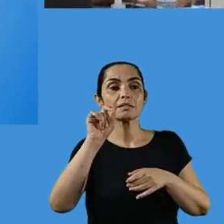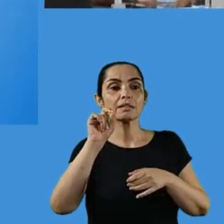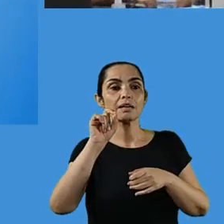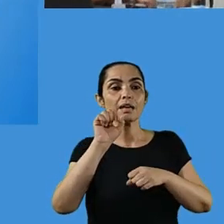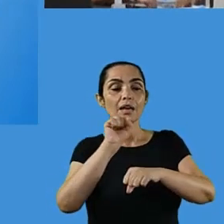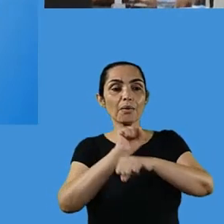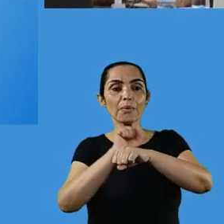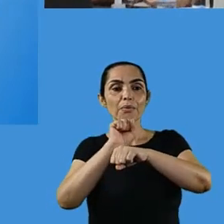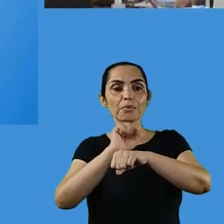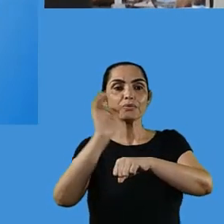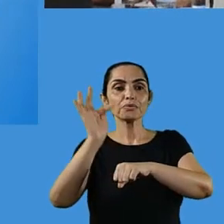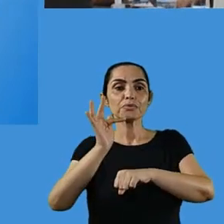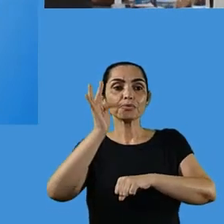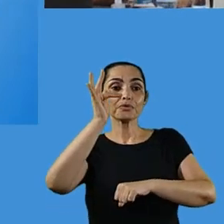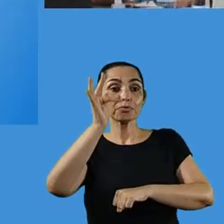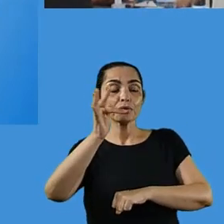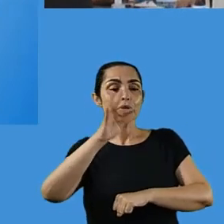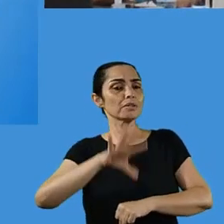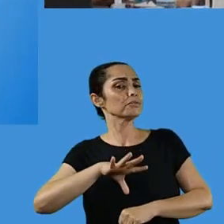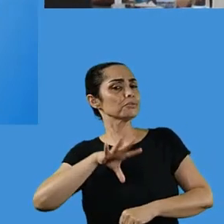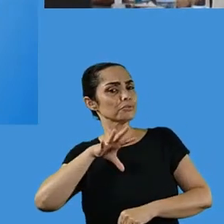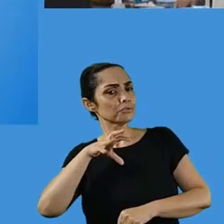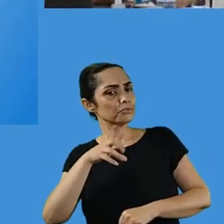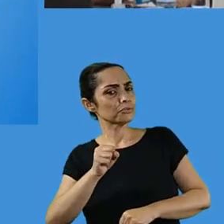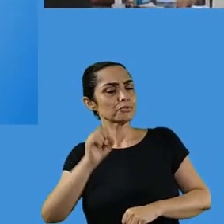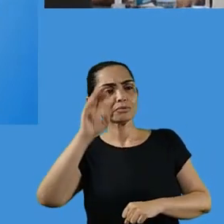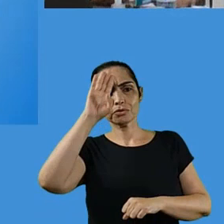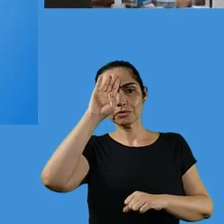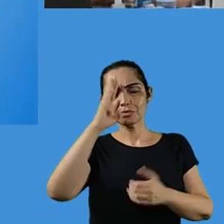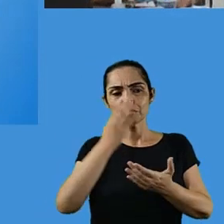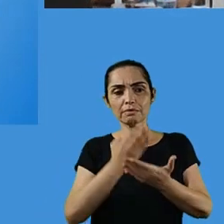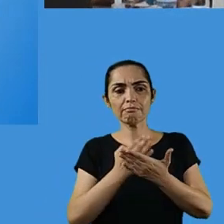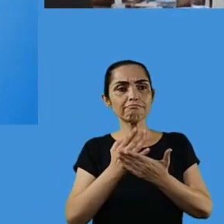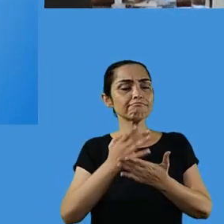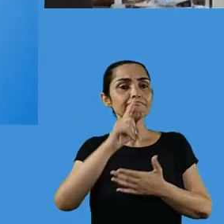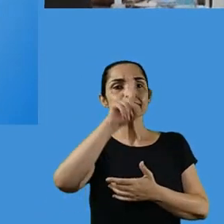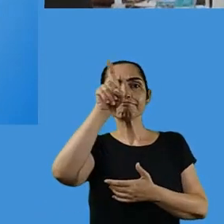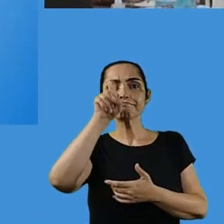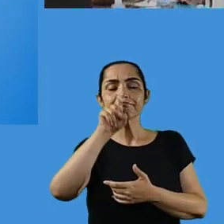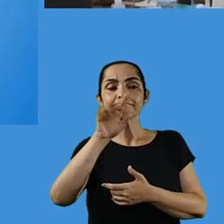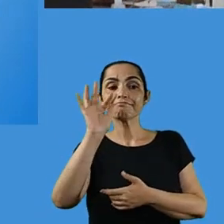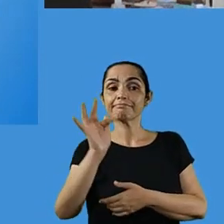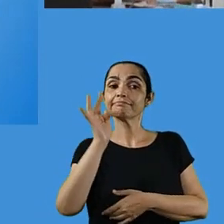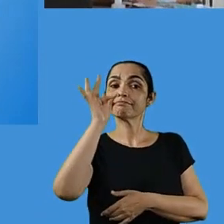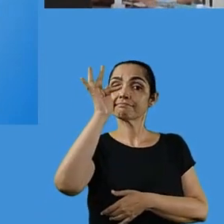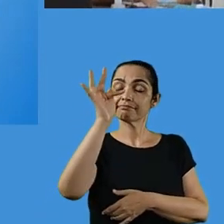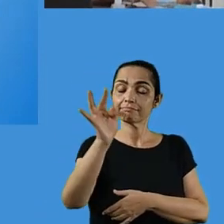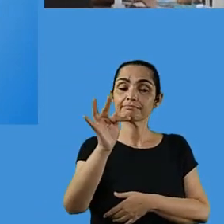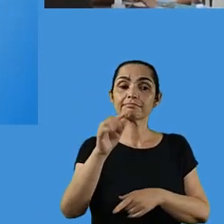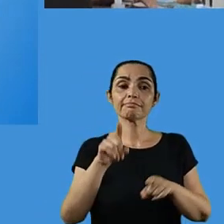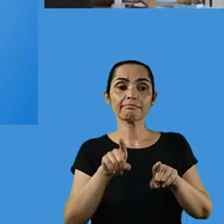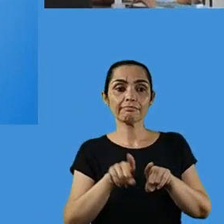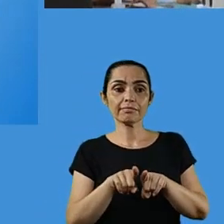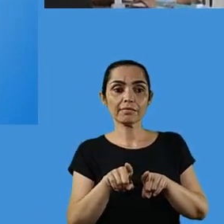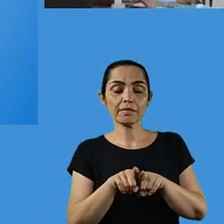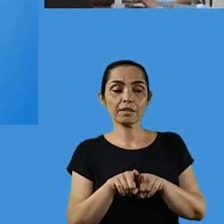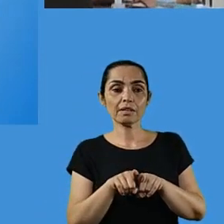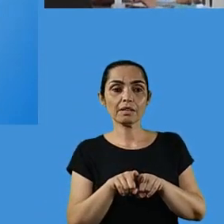jornalista que lançou esse livro ano passado, colo, por favor, e dizer para vocês assim,